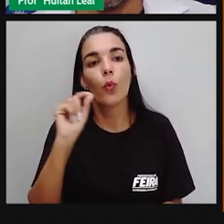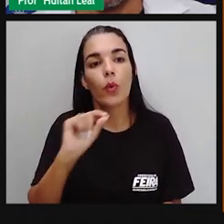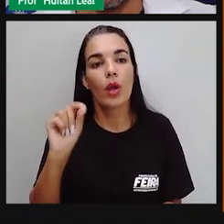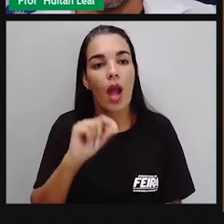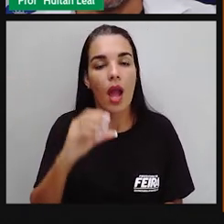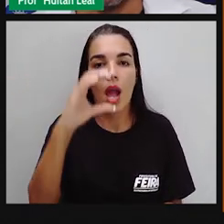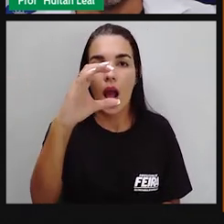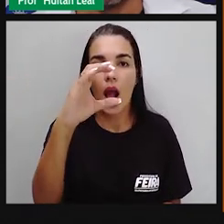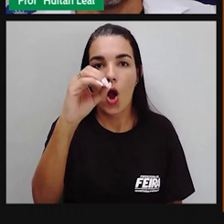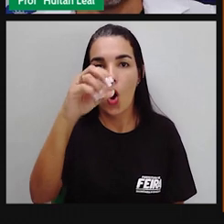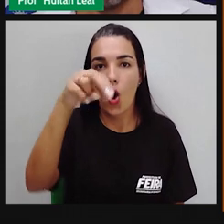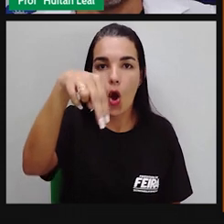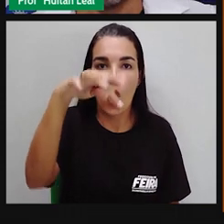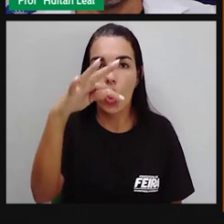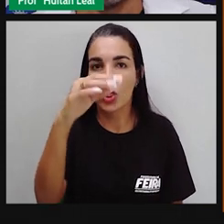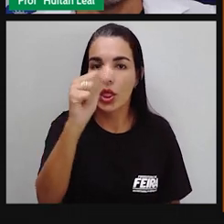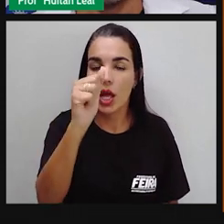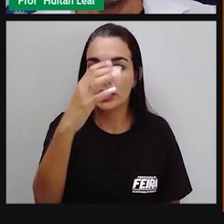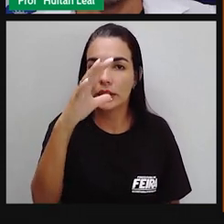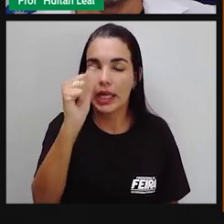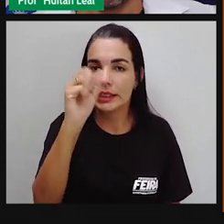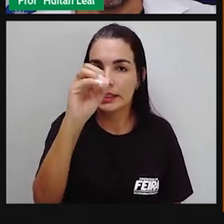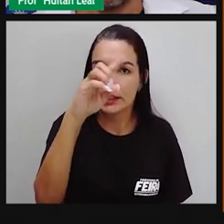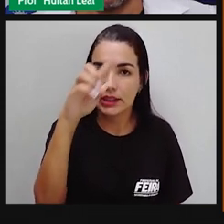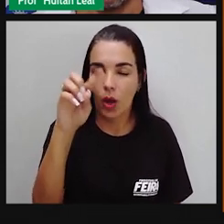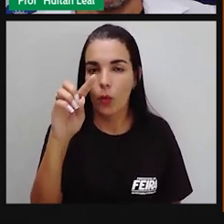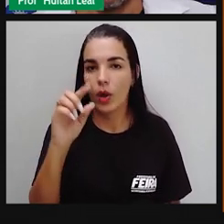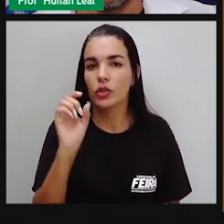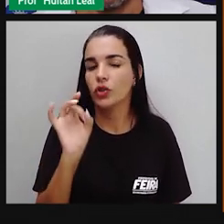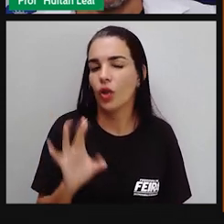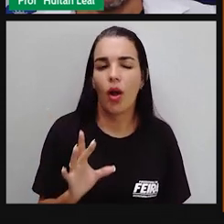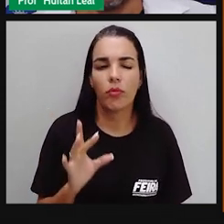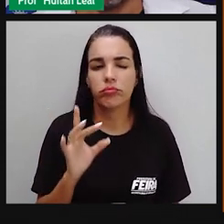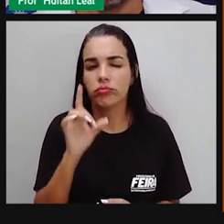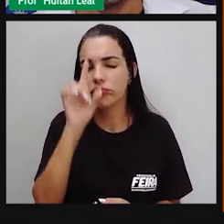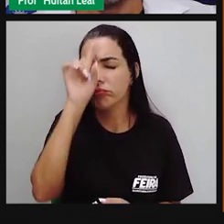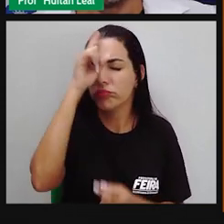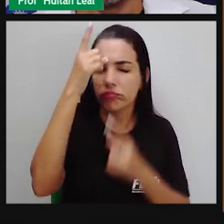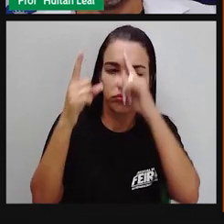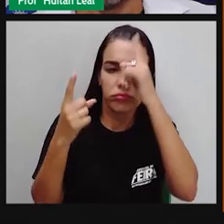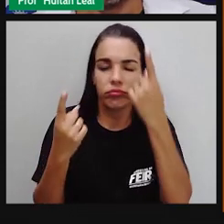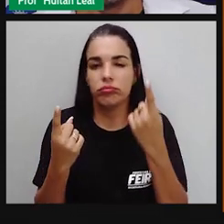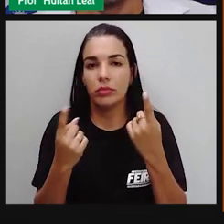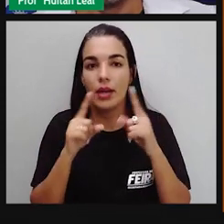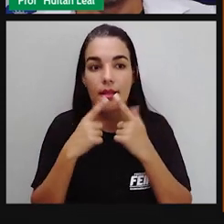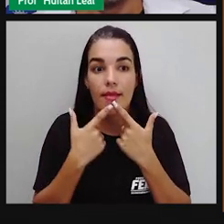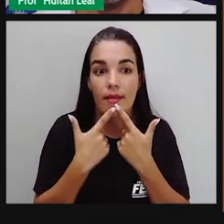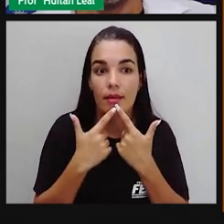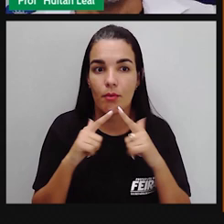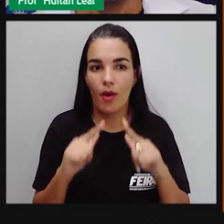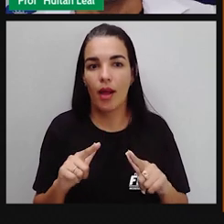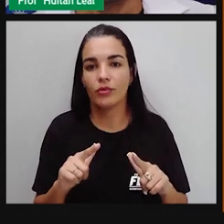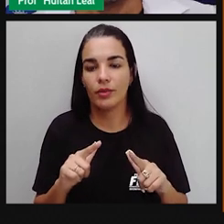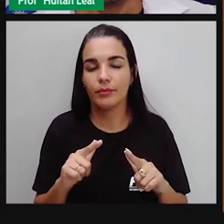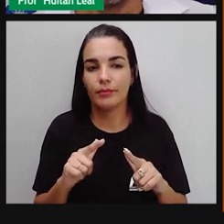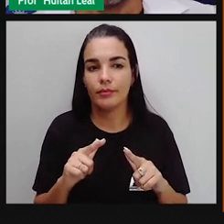caixões, ele representa uma linguagem figurada. Não é a linguagem real, é a linguagem